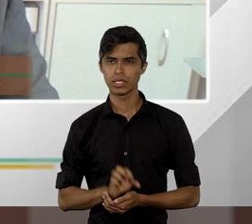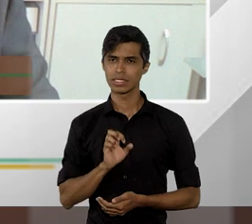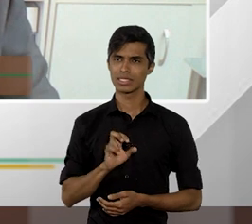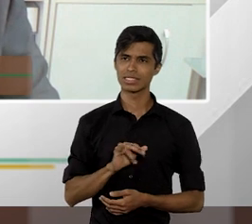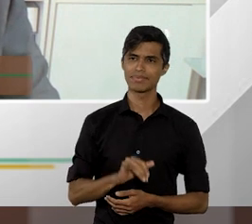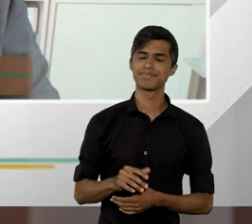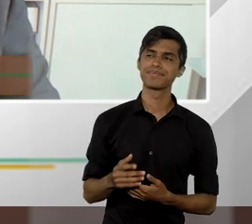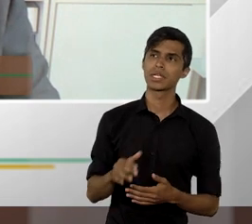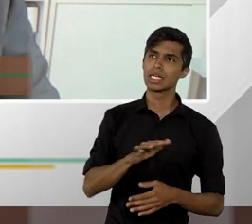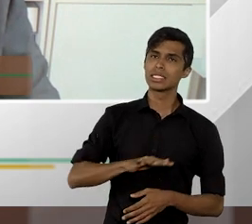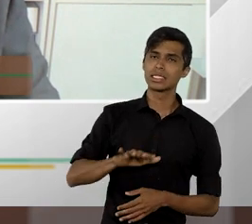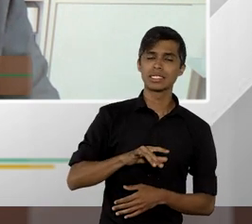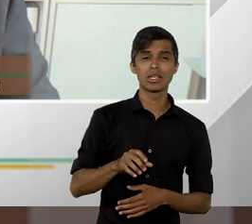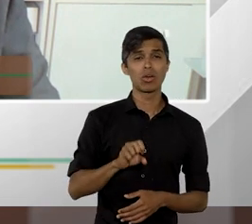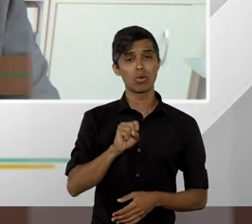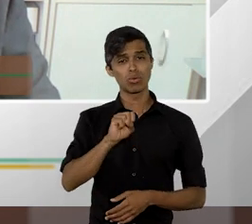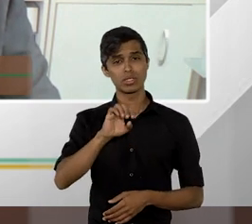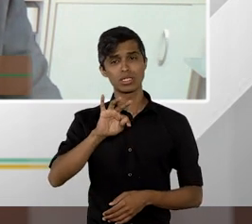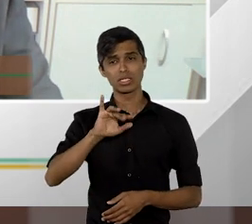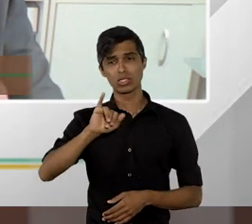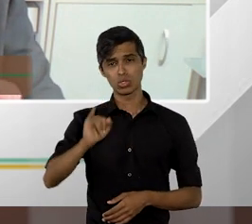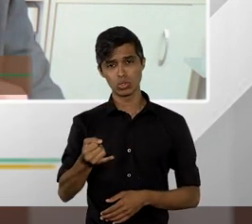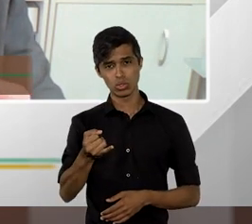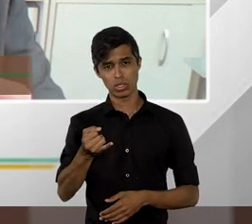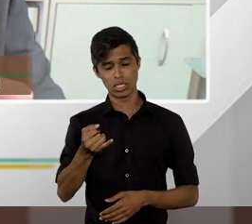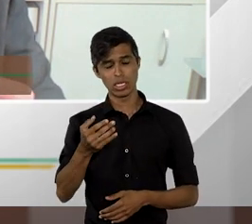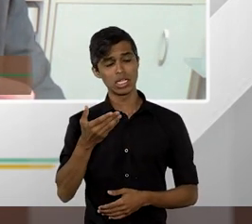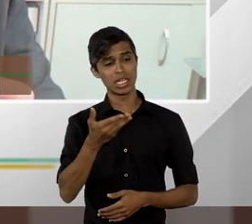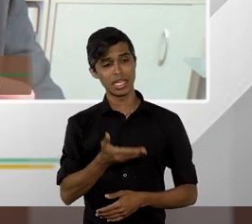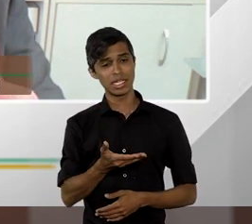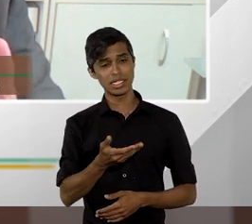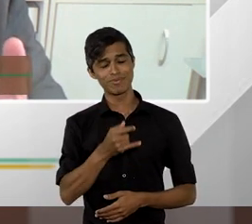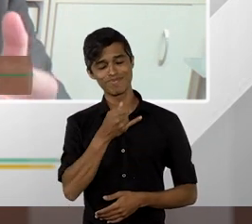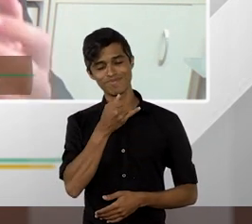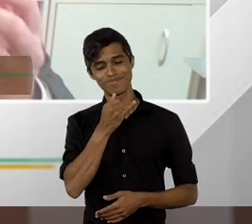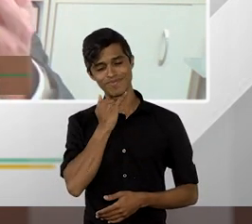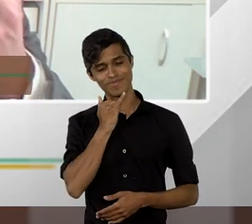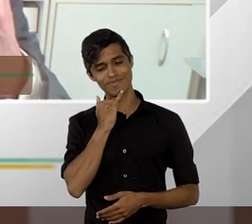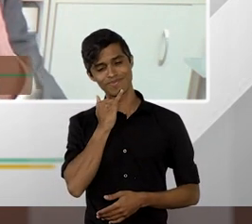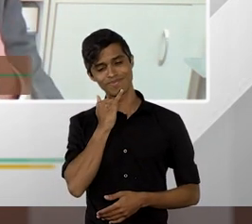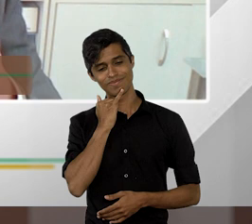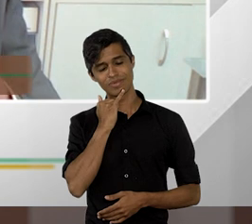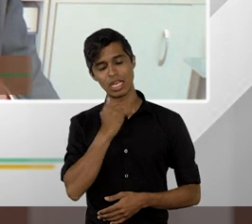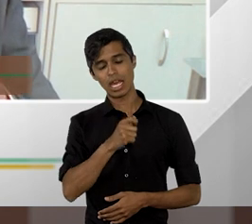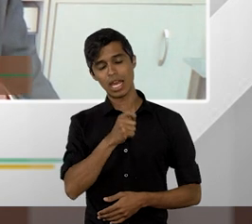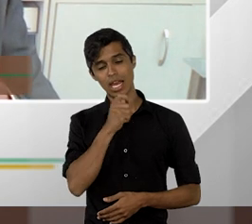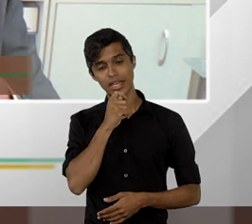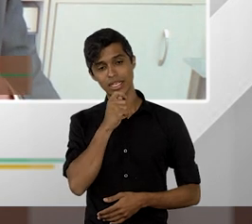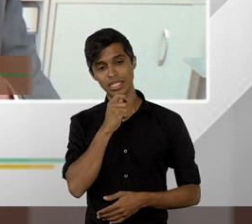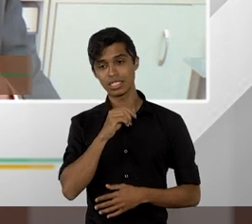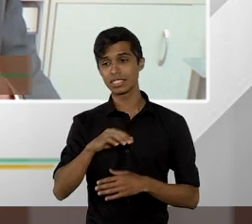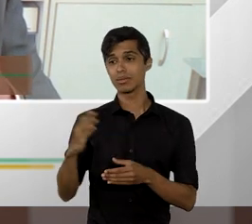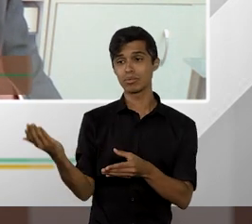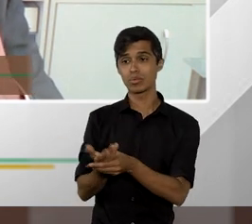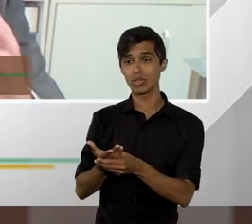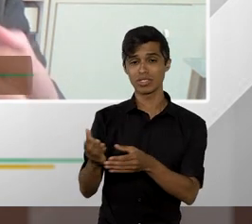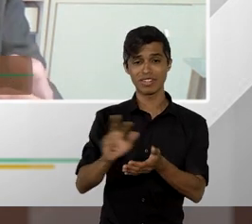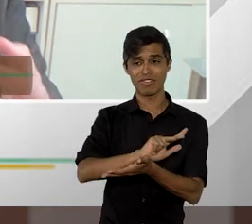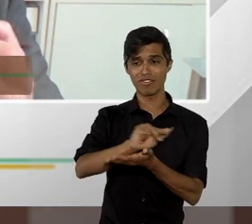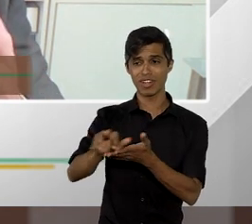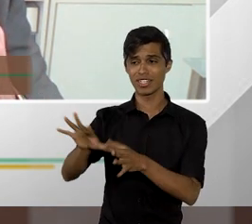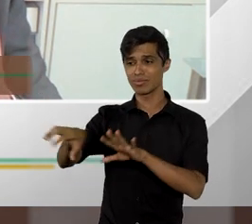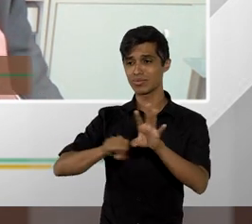infelizmente, o Superior Tribunal de Justiça, ele ainda recebe todos esses processos